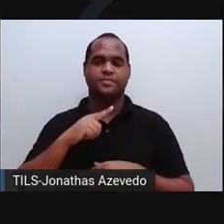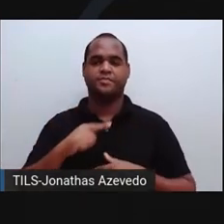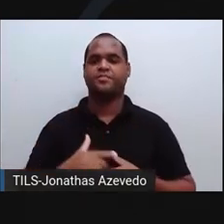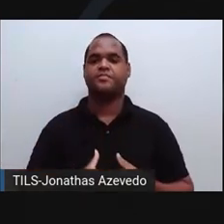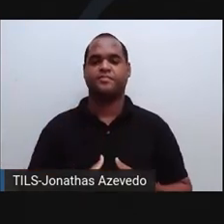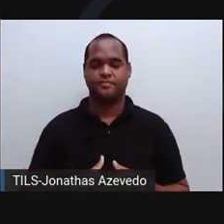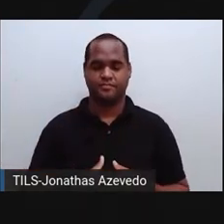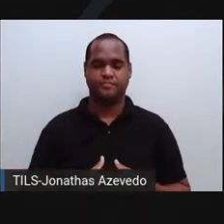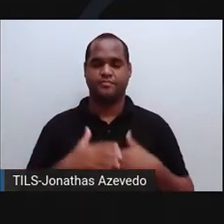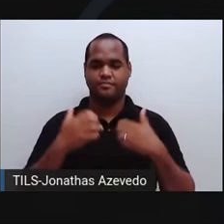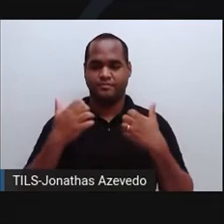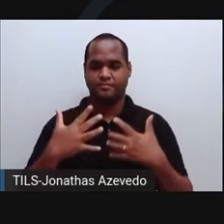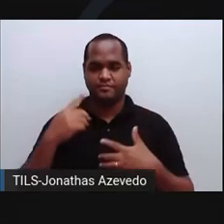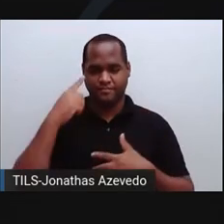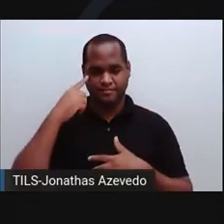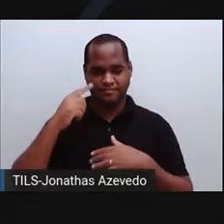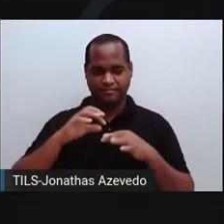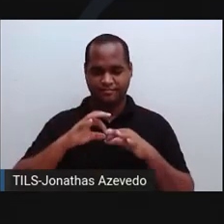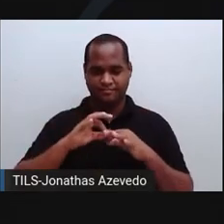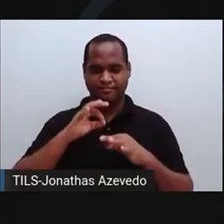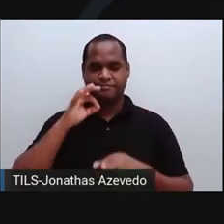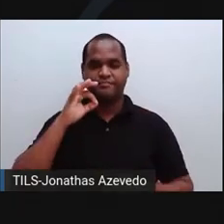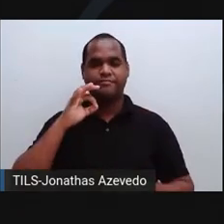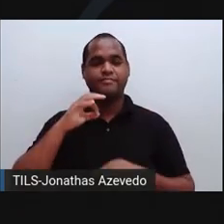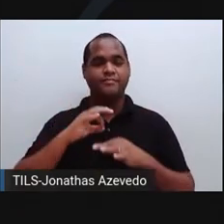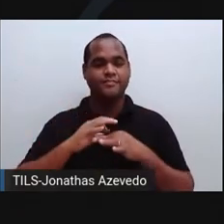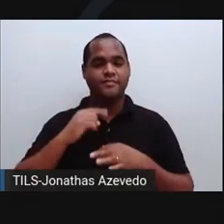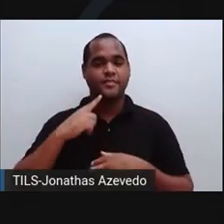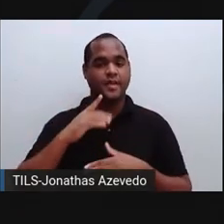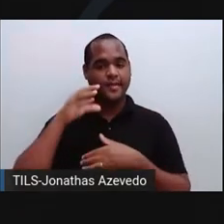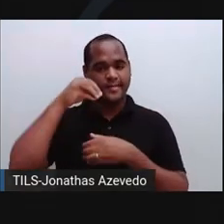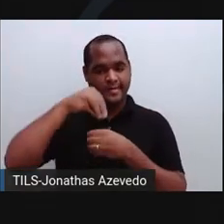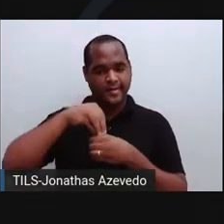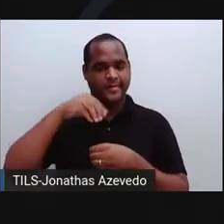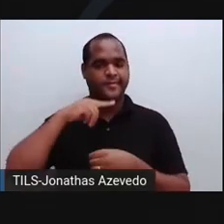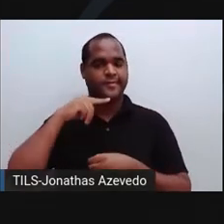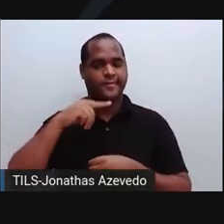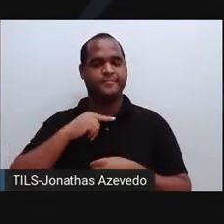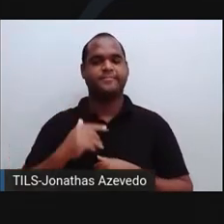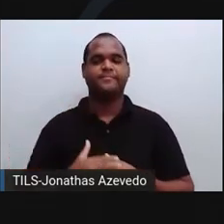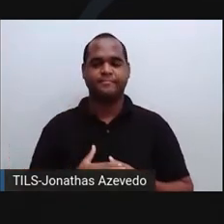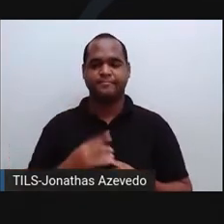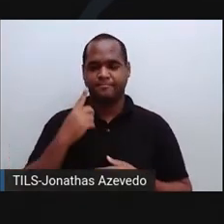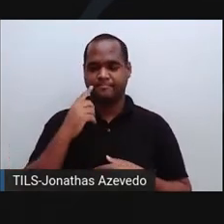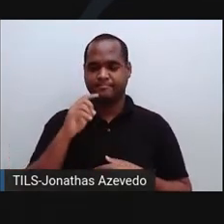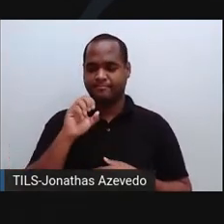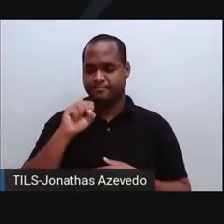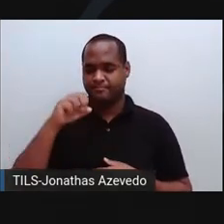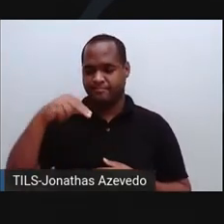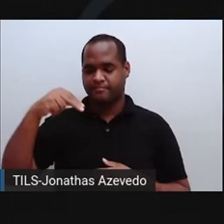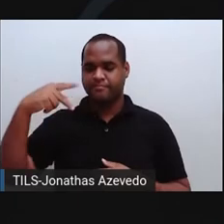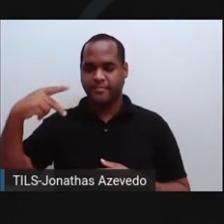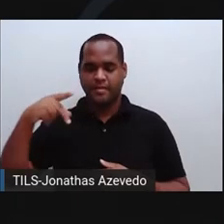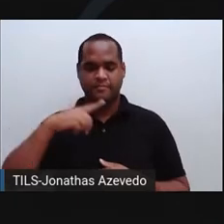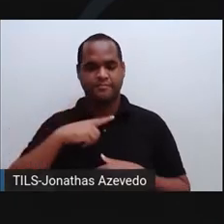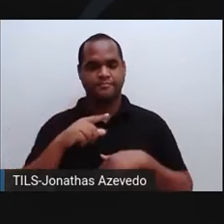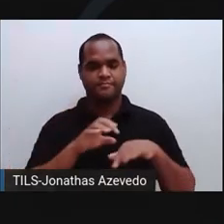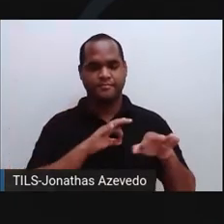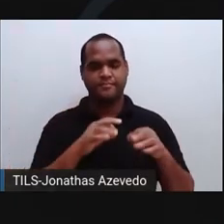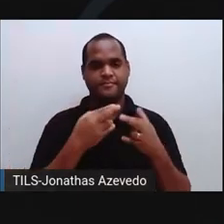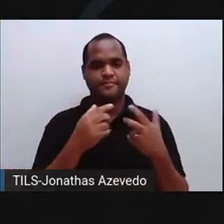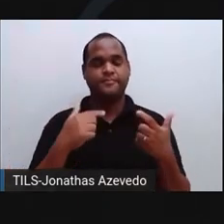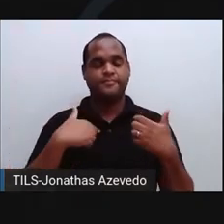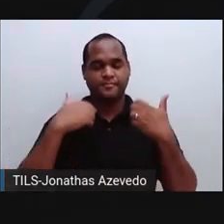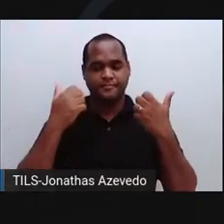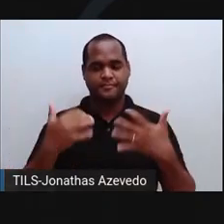A medula espinal fica no interior da coluna vertebral. O sistema nervoso periférico é formado pelos nervos que